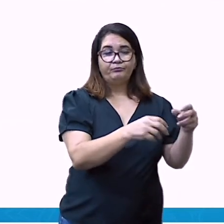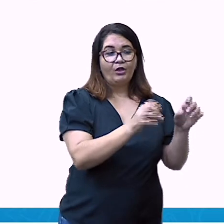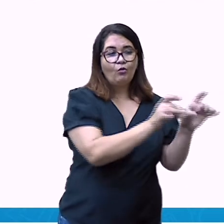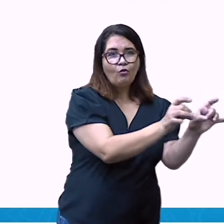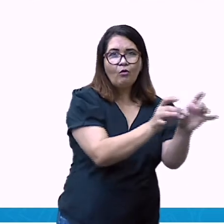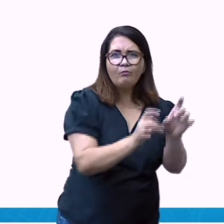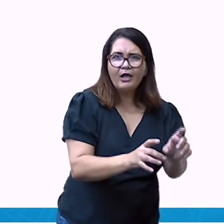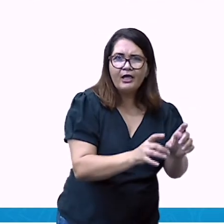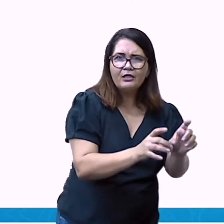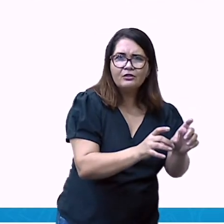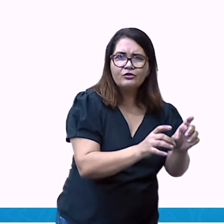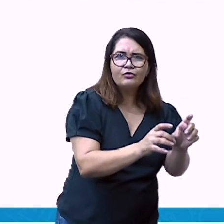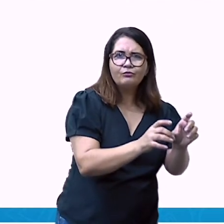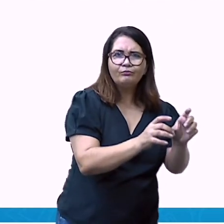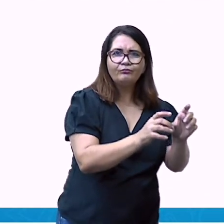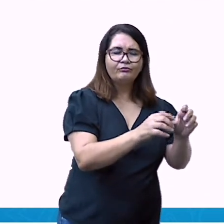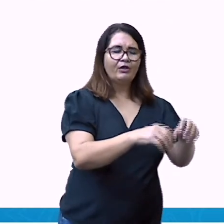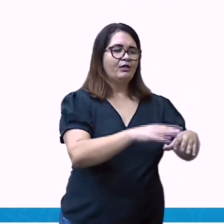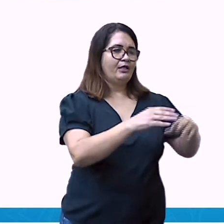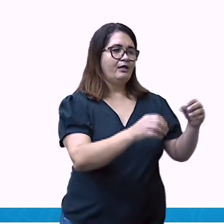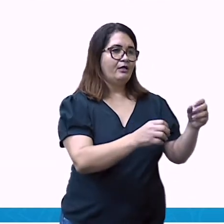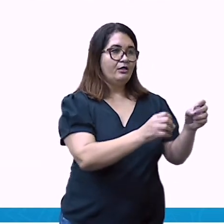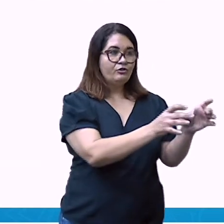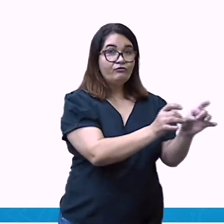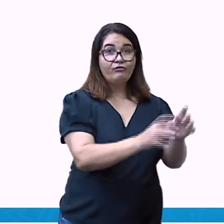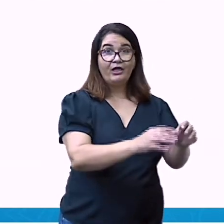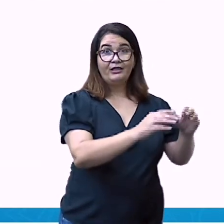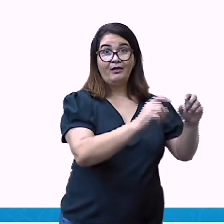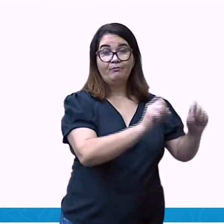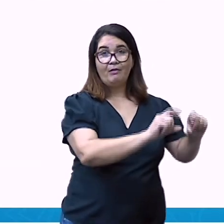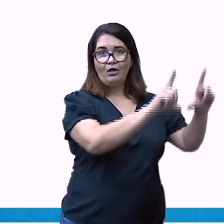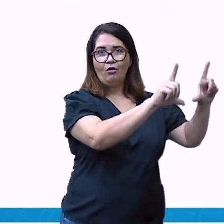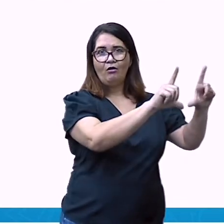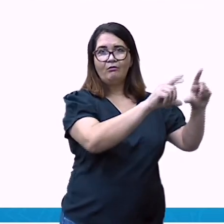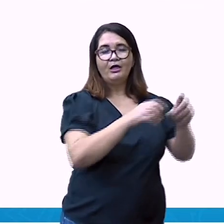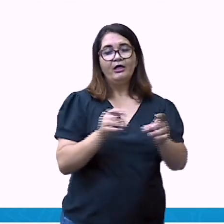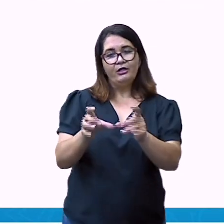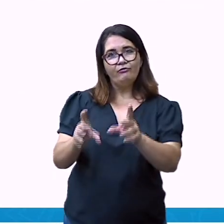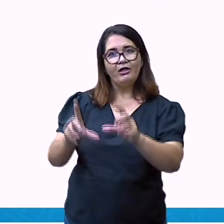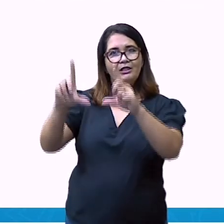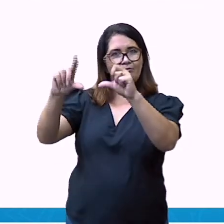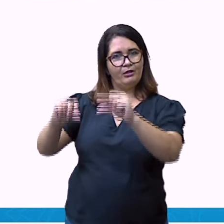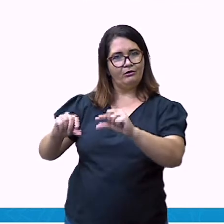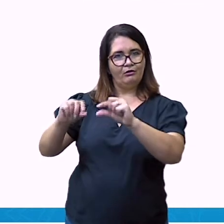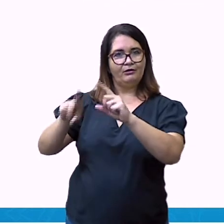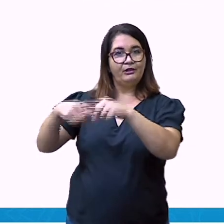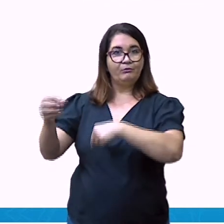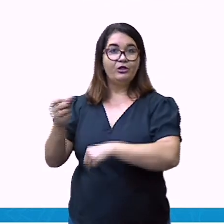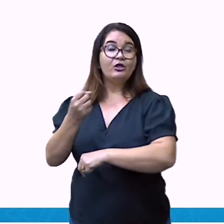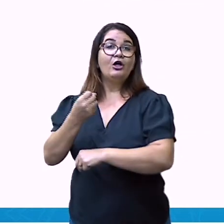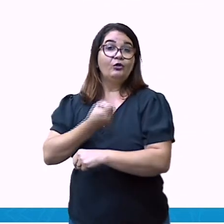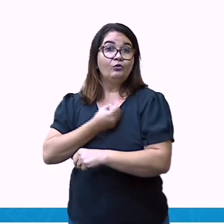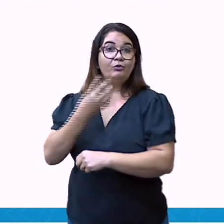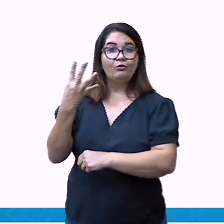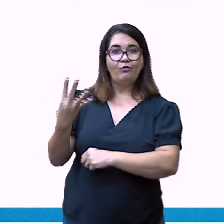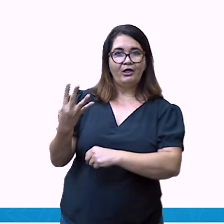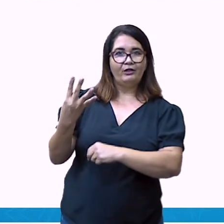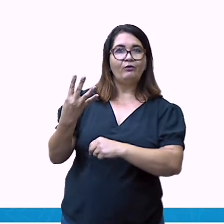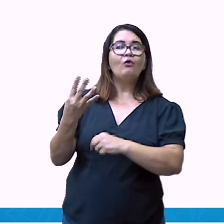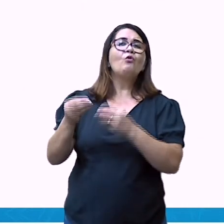número 4, o que foi o processo de urbanização? Vamos juntos, então, responder?